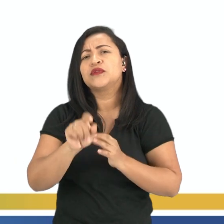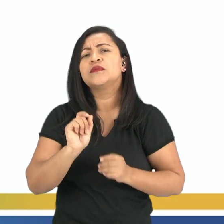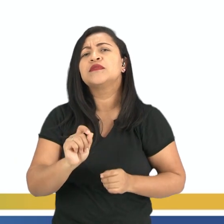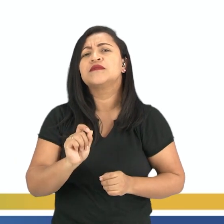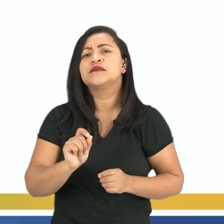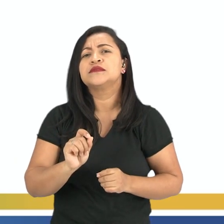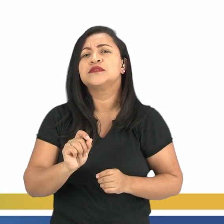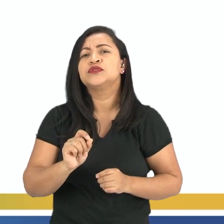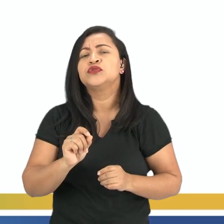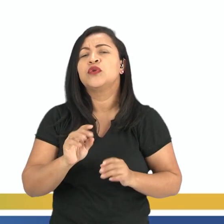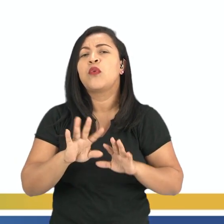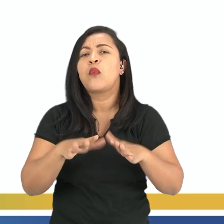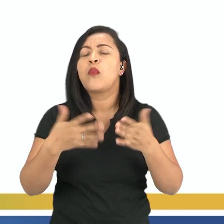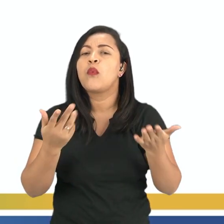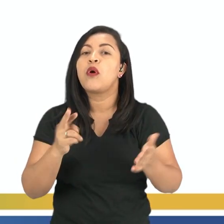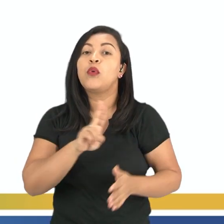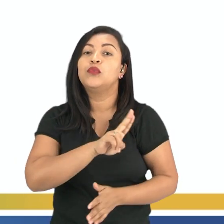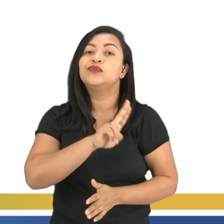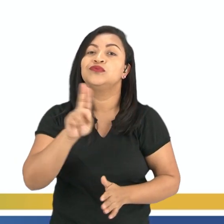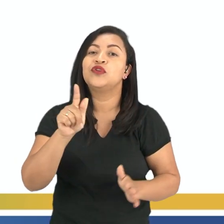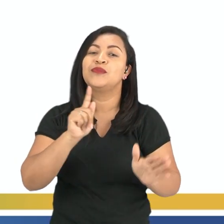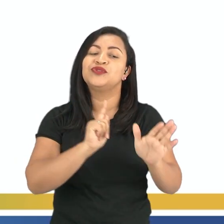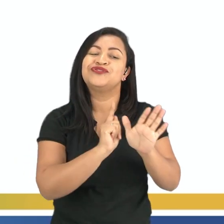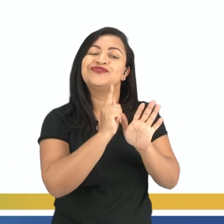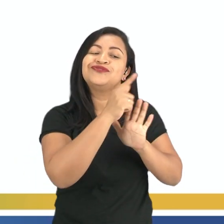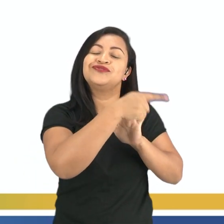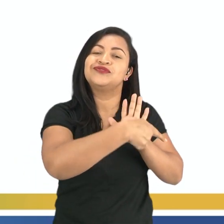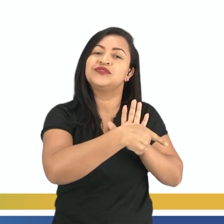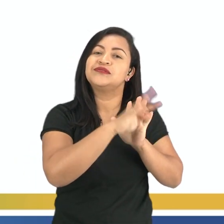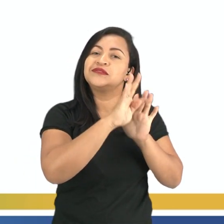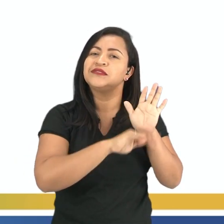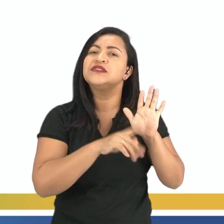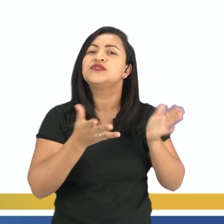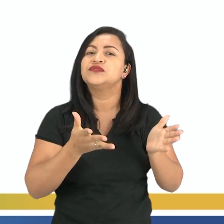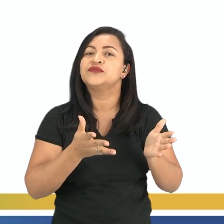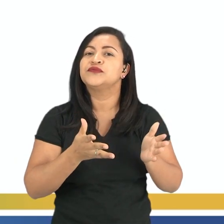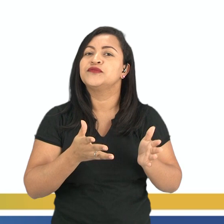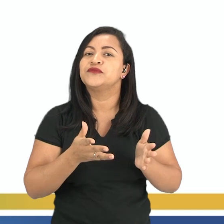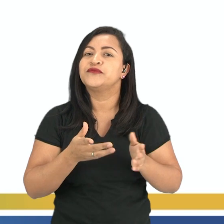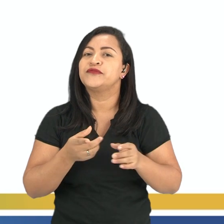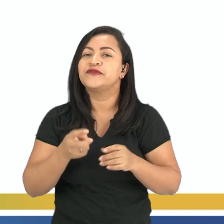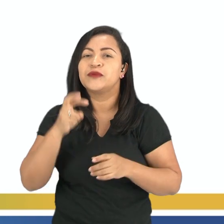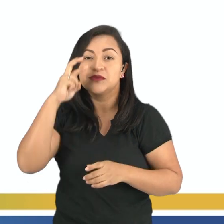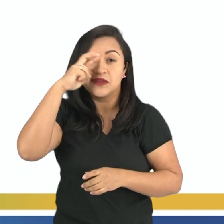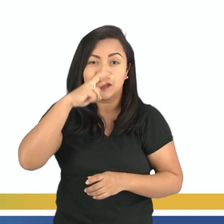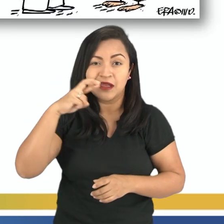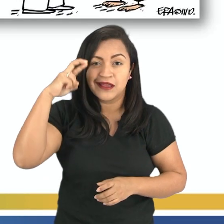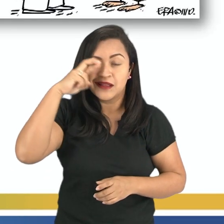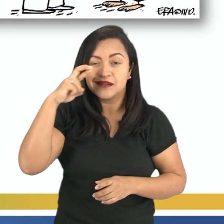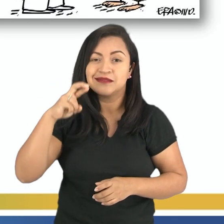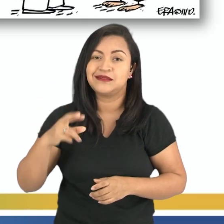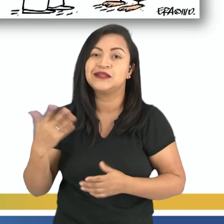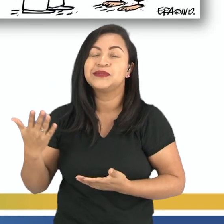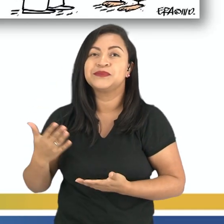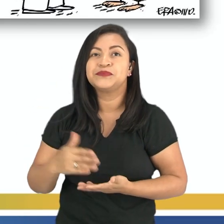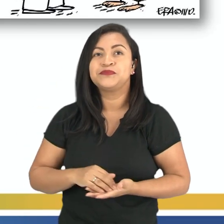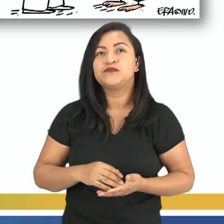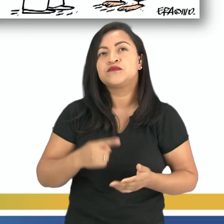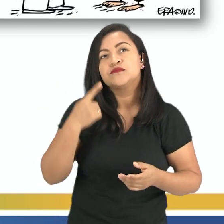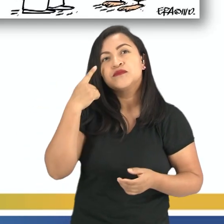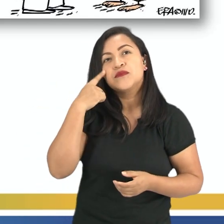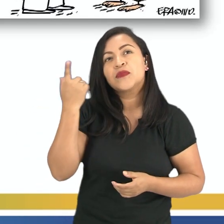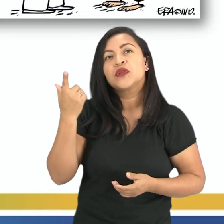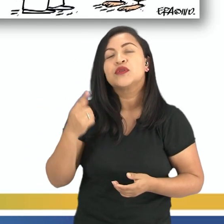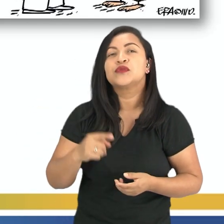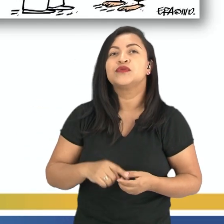é chamado o gênero desse texto? Vamos analisar os elementos dele para acharmos a nossa resposta. Olha só,